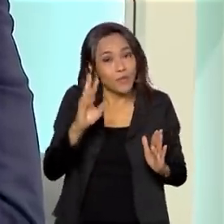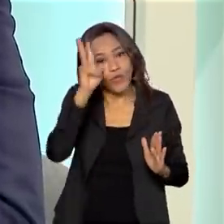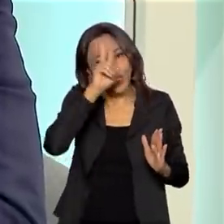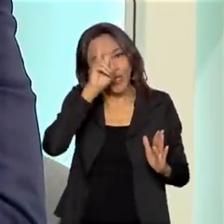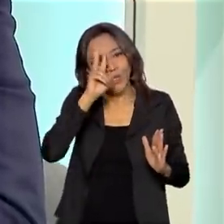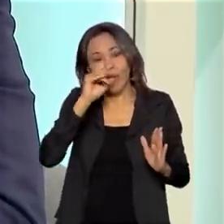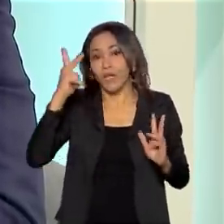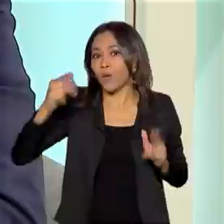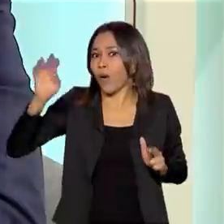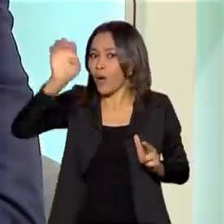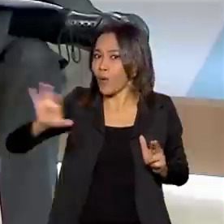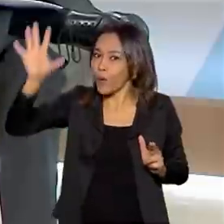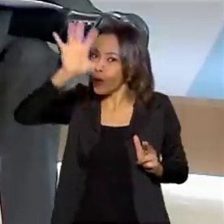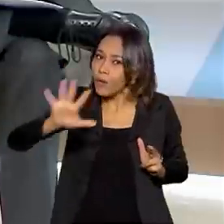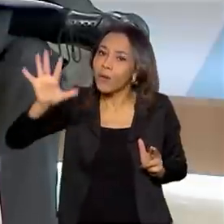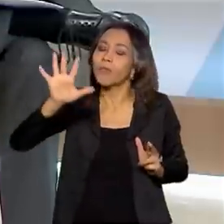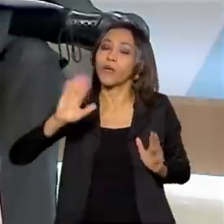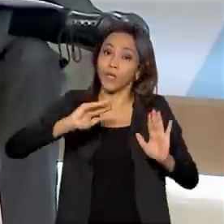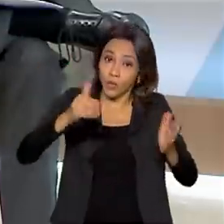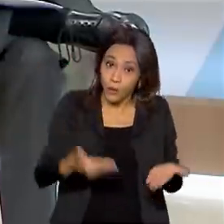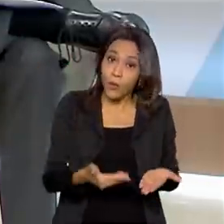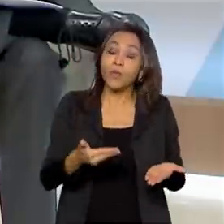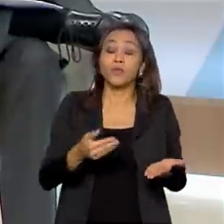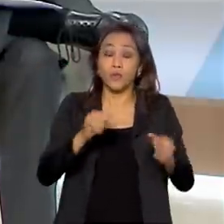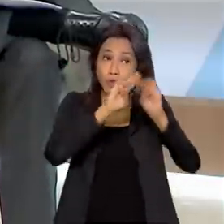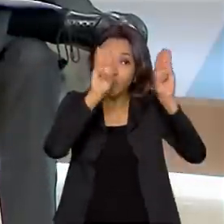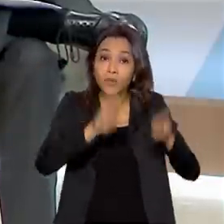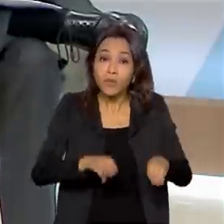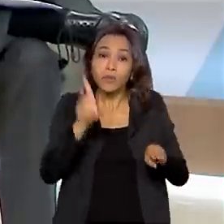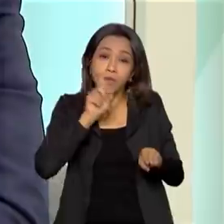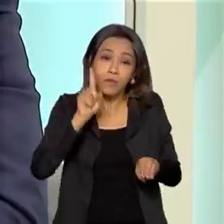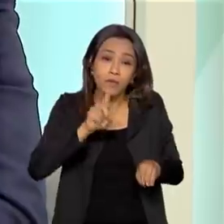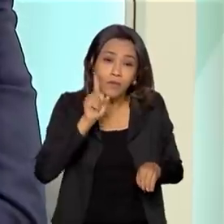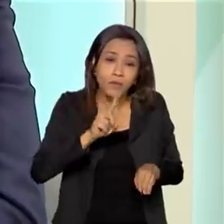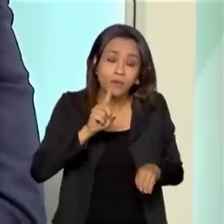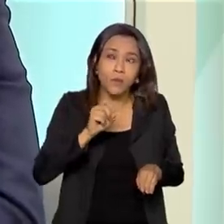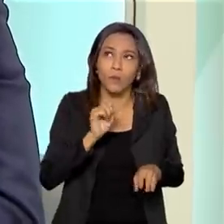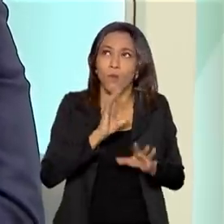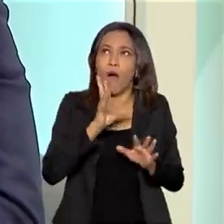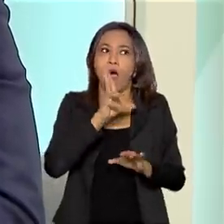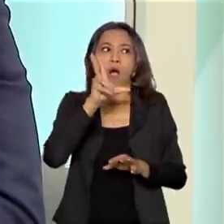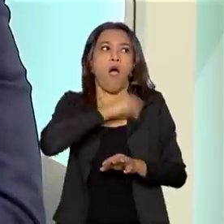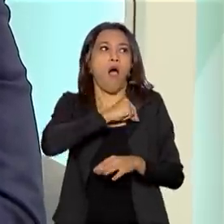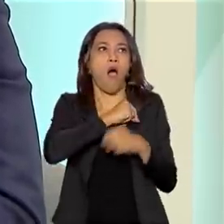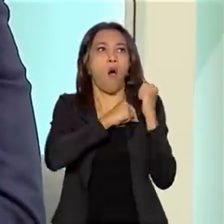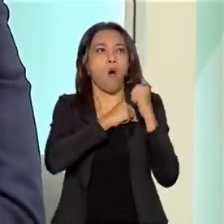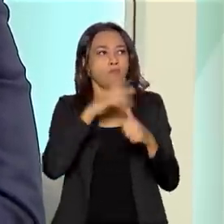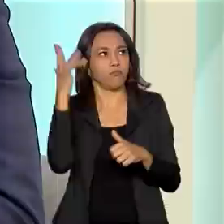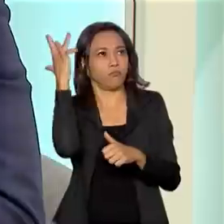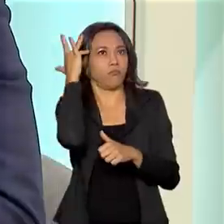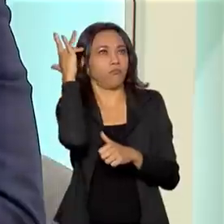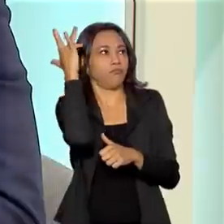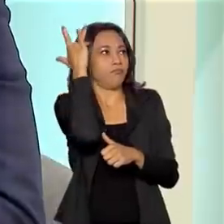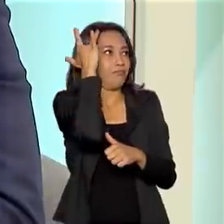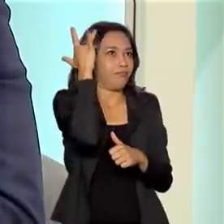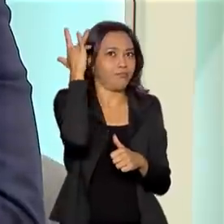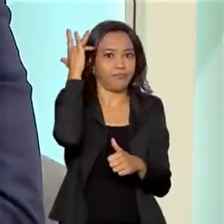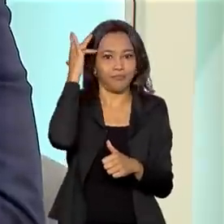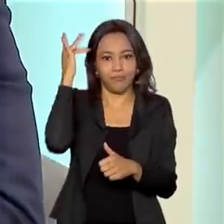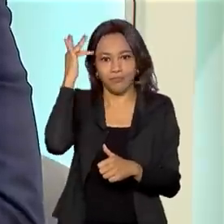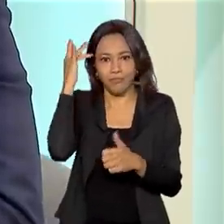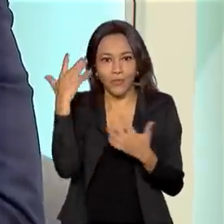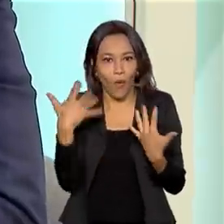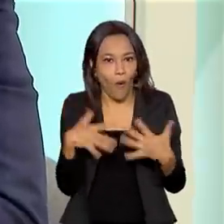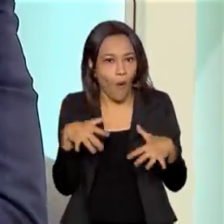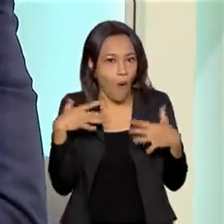gênese dos seus museus. E hoje os museus norte-americanos são museus com um vigor e que não deixam nada a desejar, nem